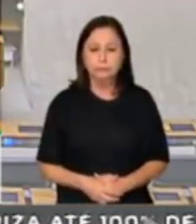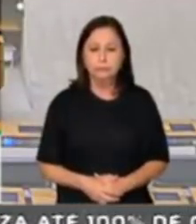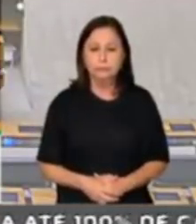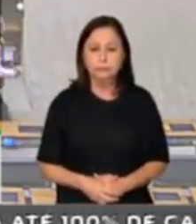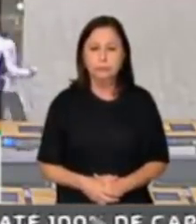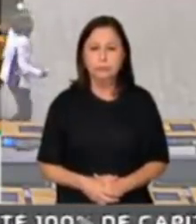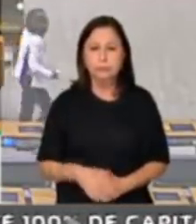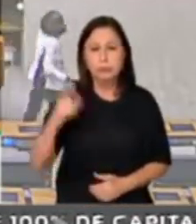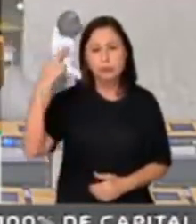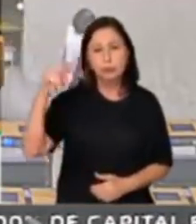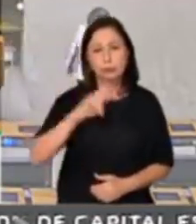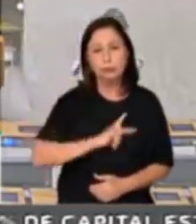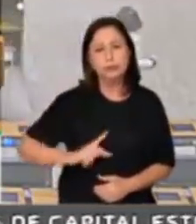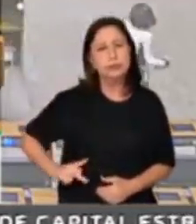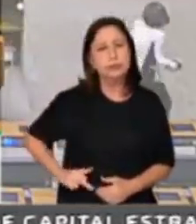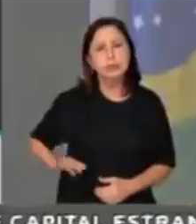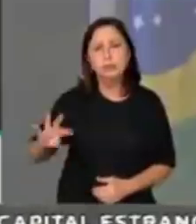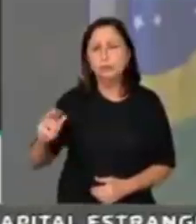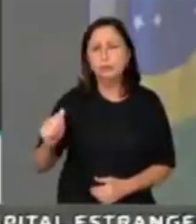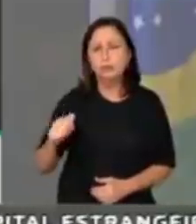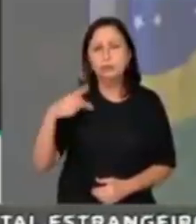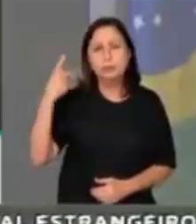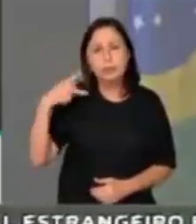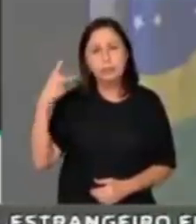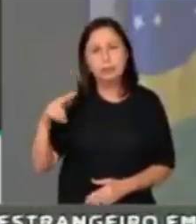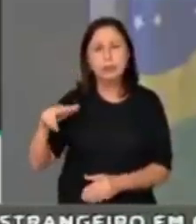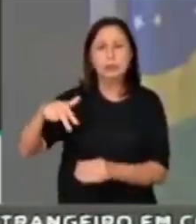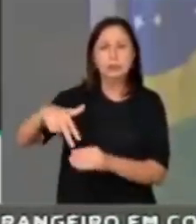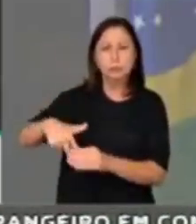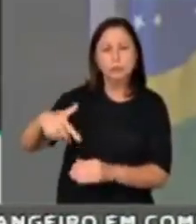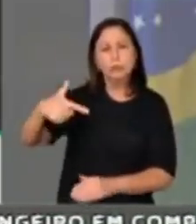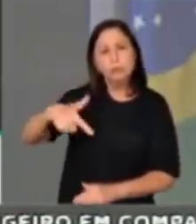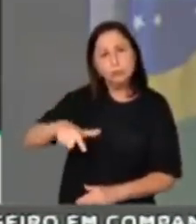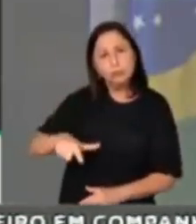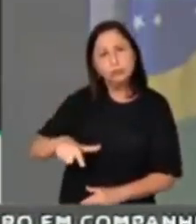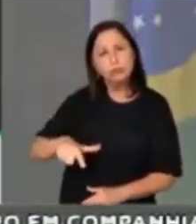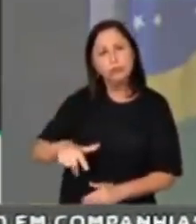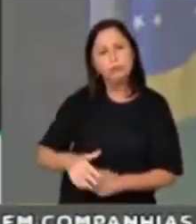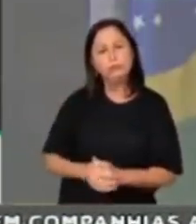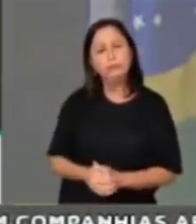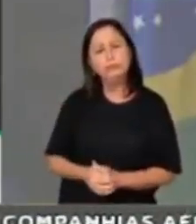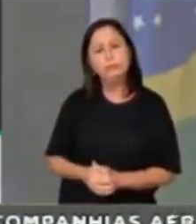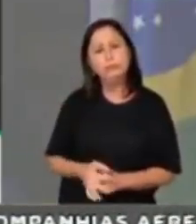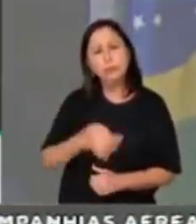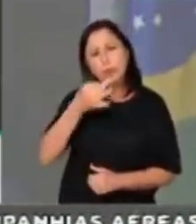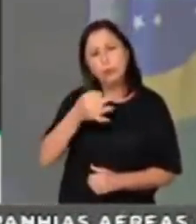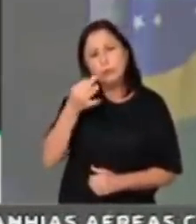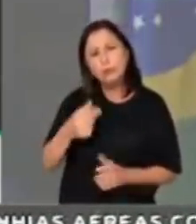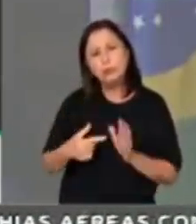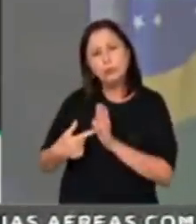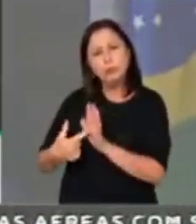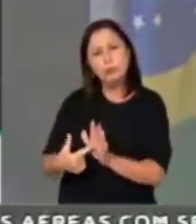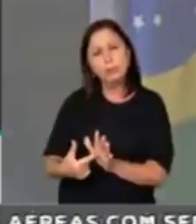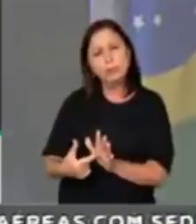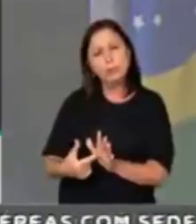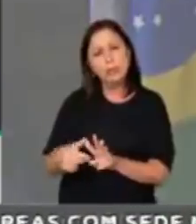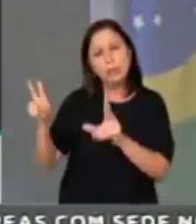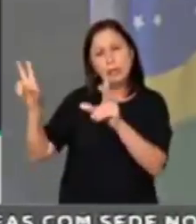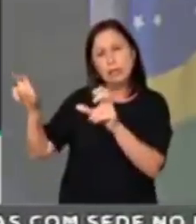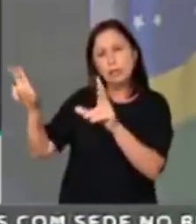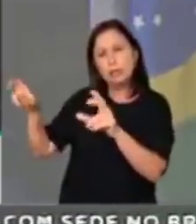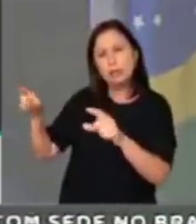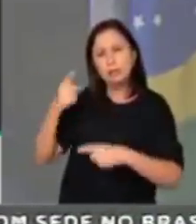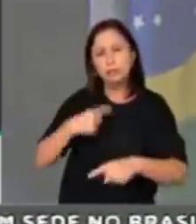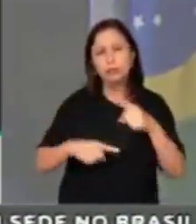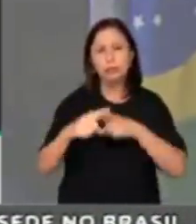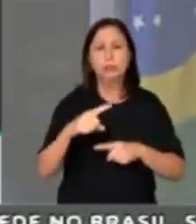Senhor Presidente, senhores parlamentares, venho a tribuna mais uma vez falar sobre a reforma previdenciária. Dessa vez tem